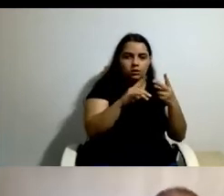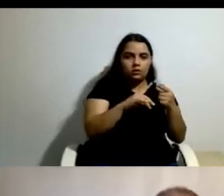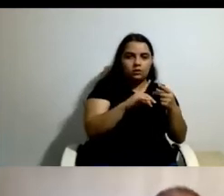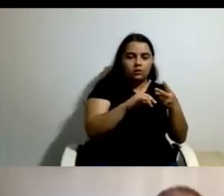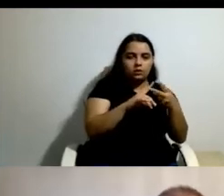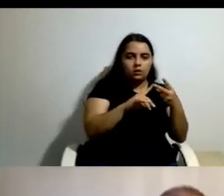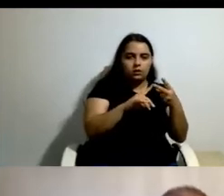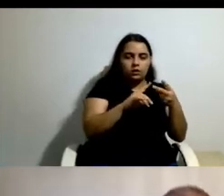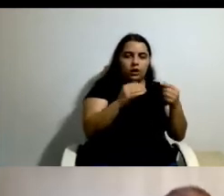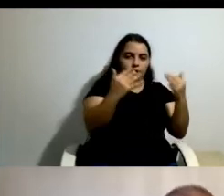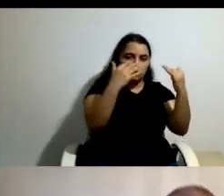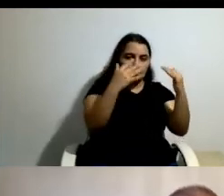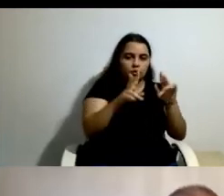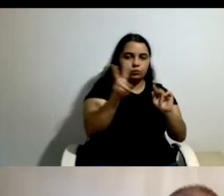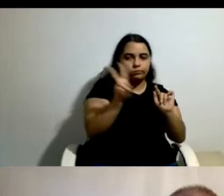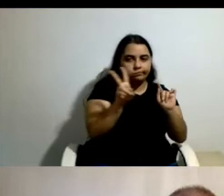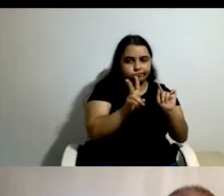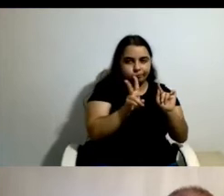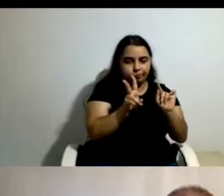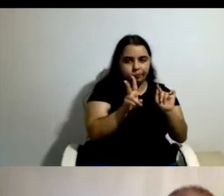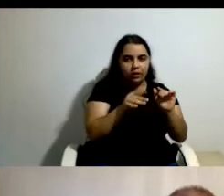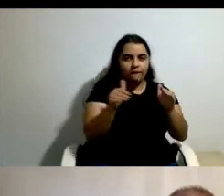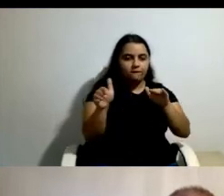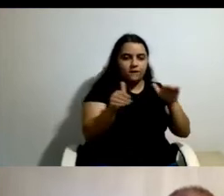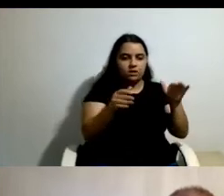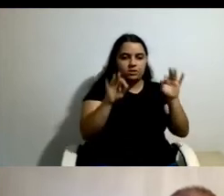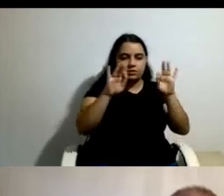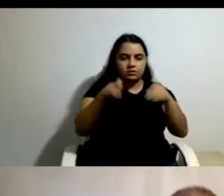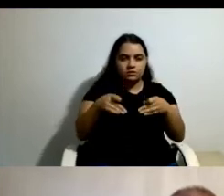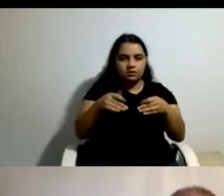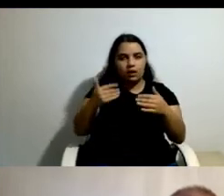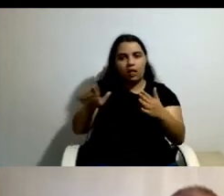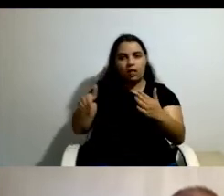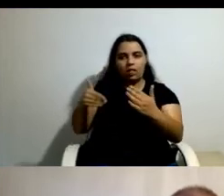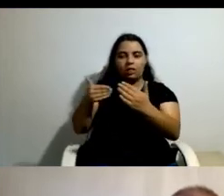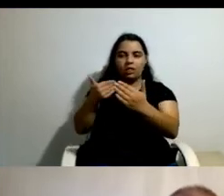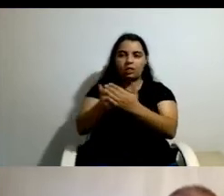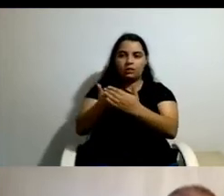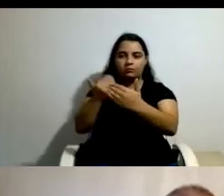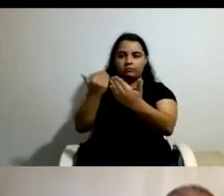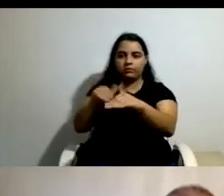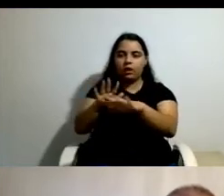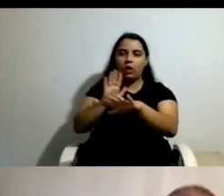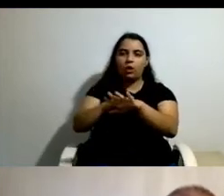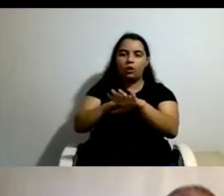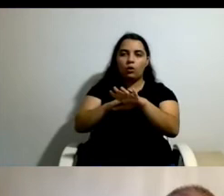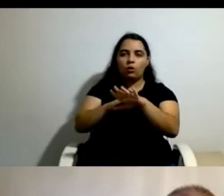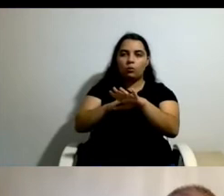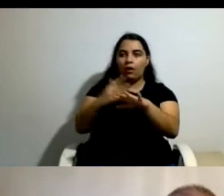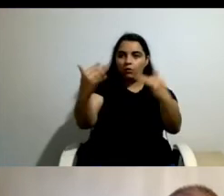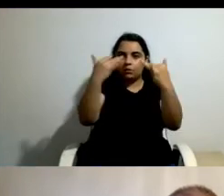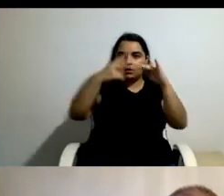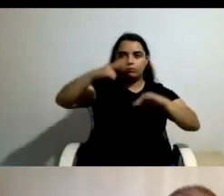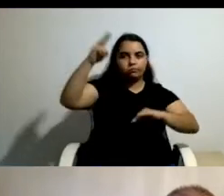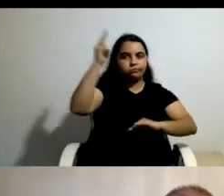que nesta fase final foi muito limitada pela exigibilidade da informação que nos foi disponibilizada e, portanto,